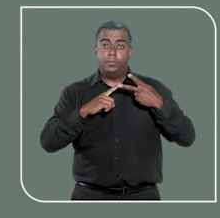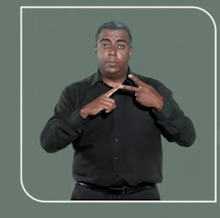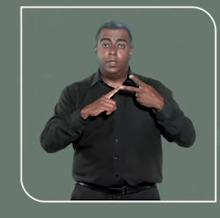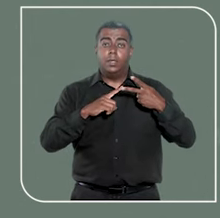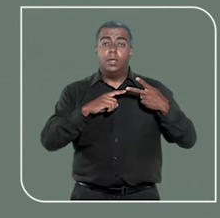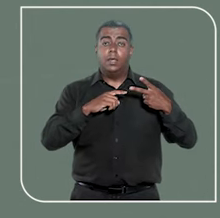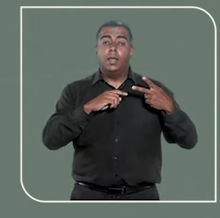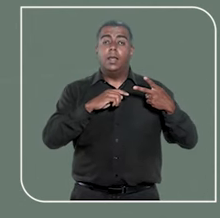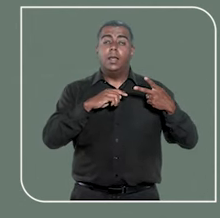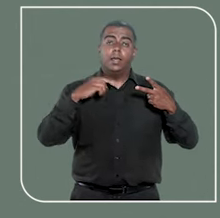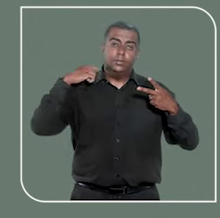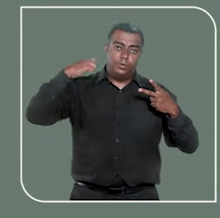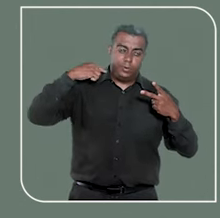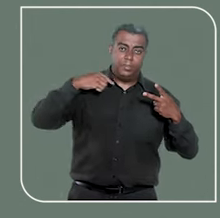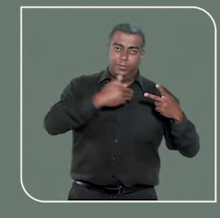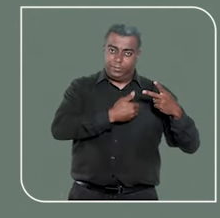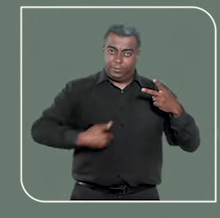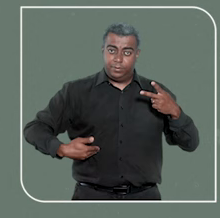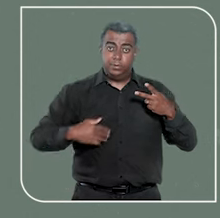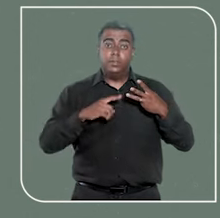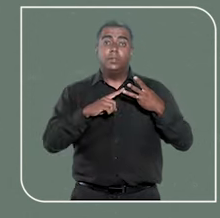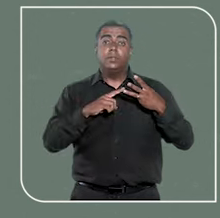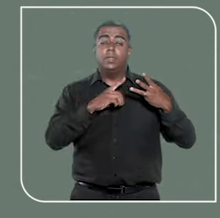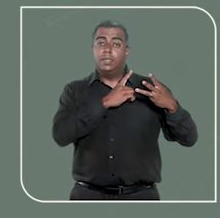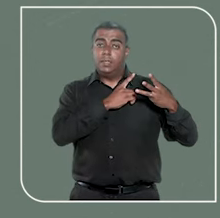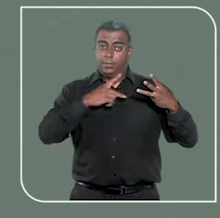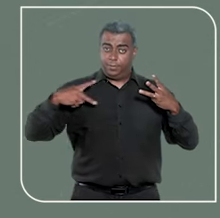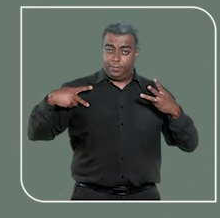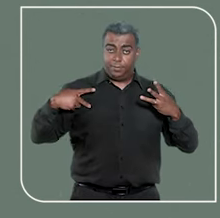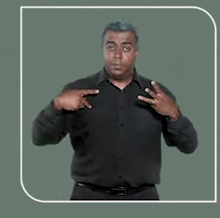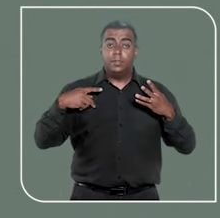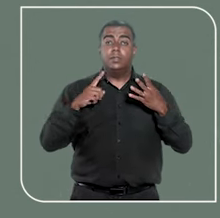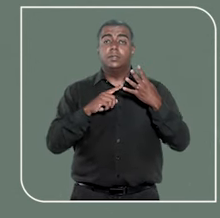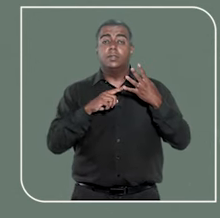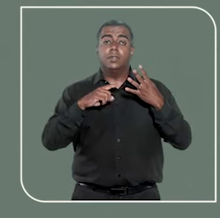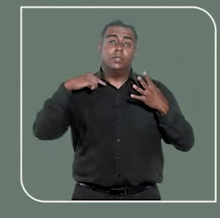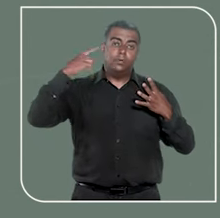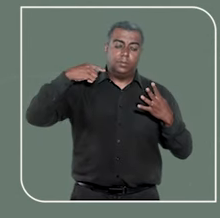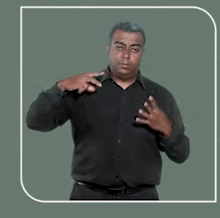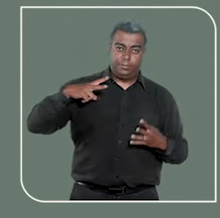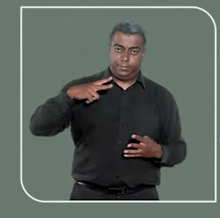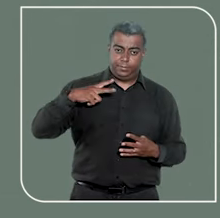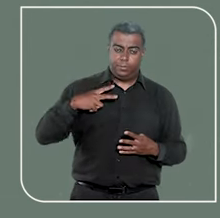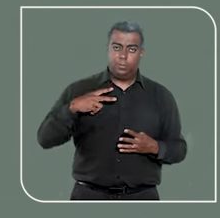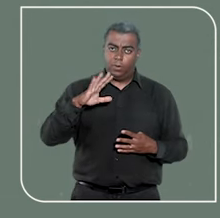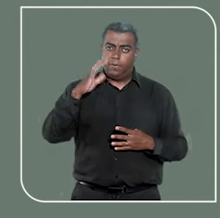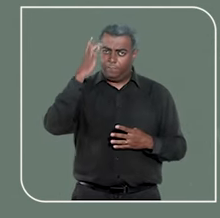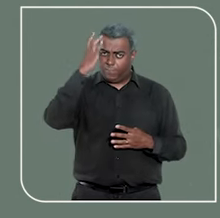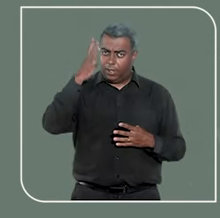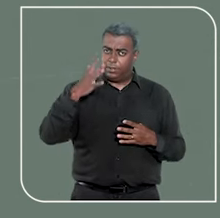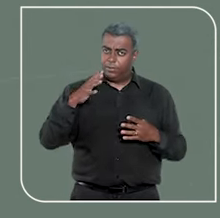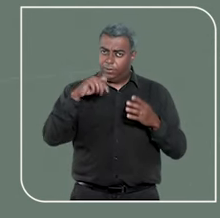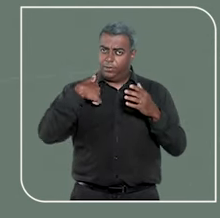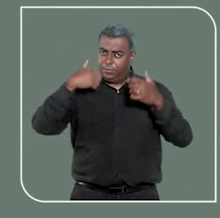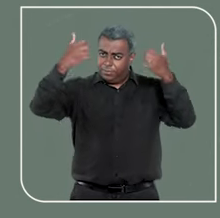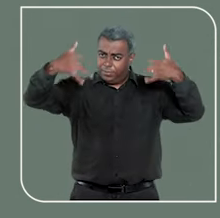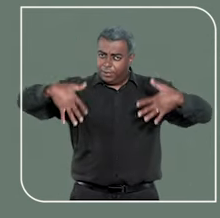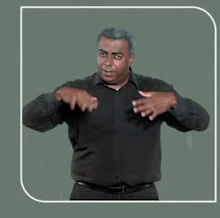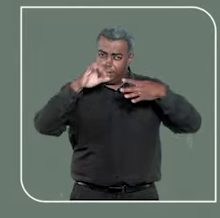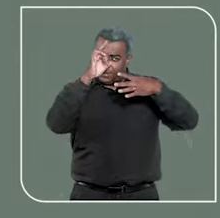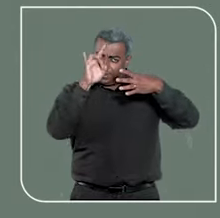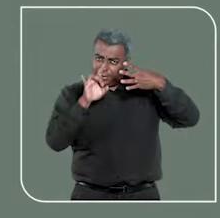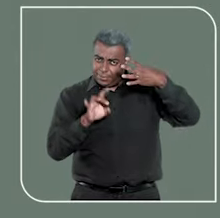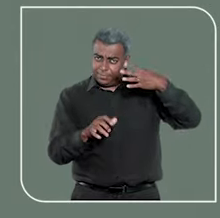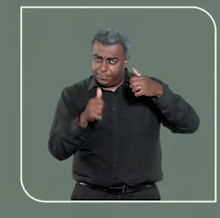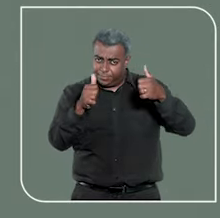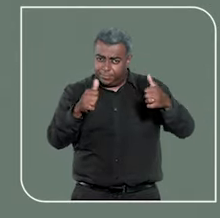Advocacia Pública, a Defensoria Pública e a Advocacia Privada. Para facilitar, vamos falar sobre cada